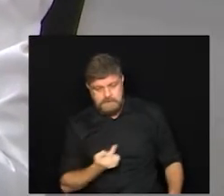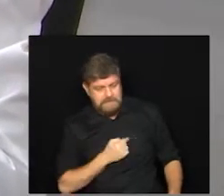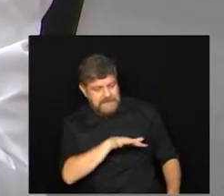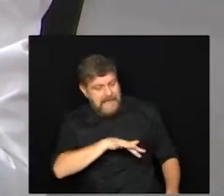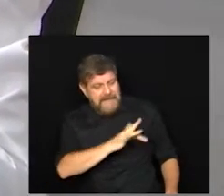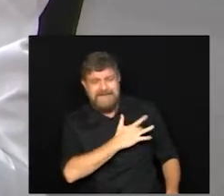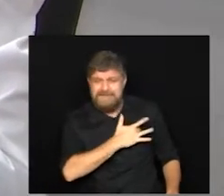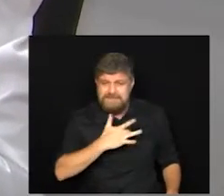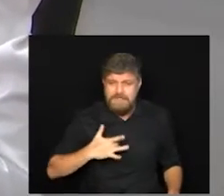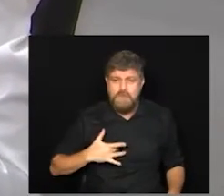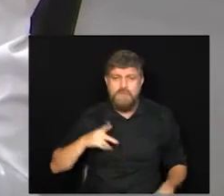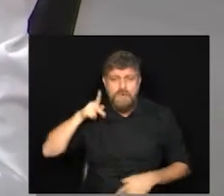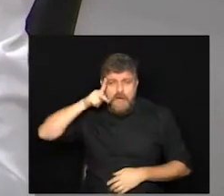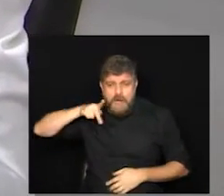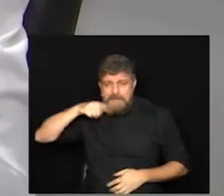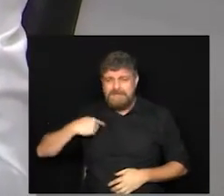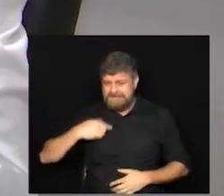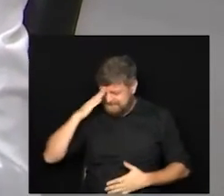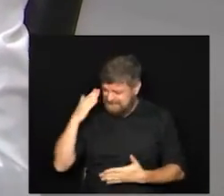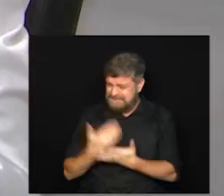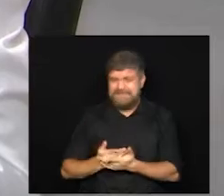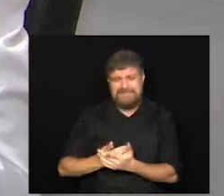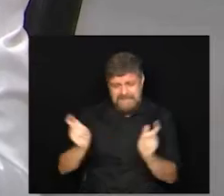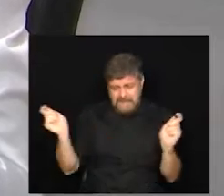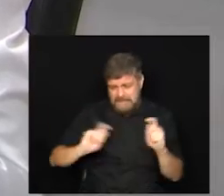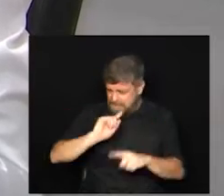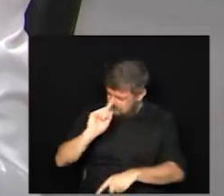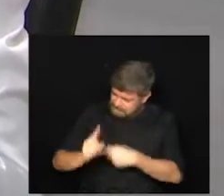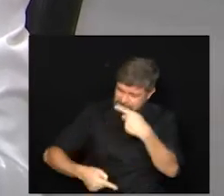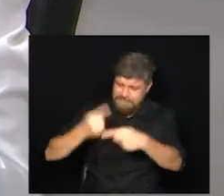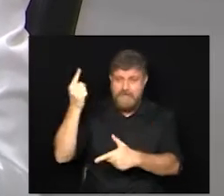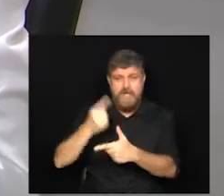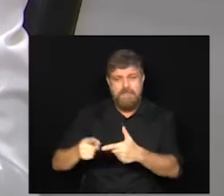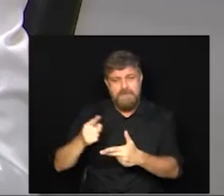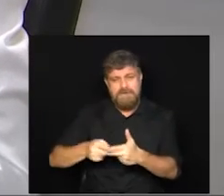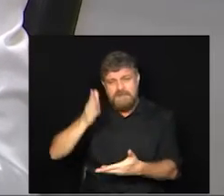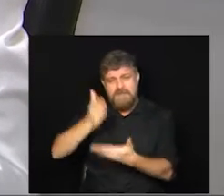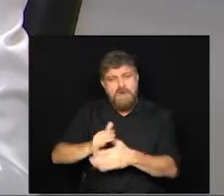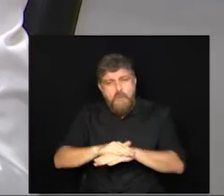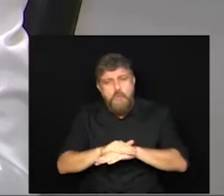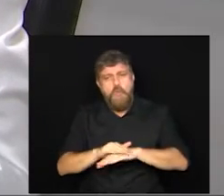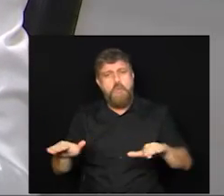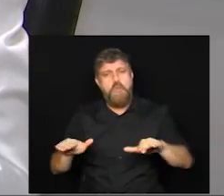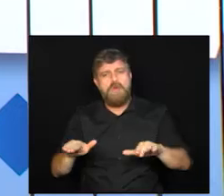saúde, dos políticos, a gente acredita que possa ir resolvendo esses problemas.